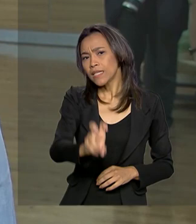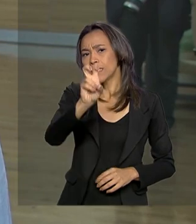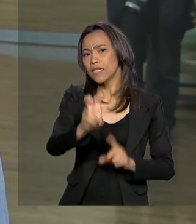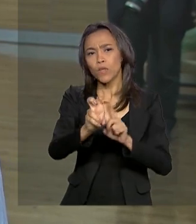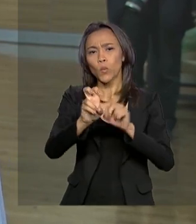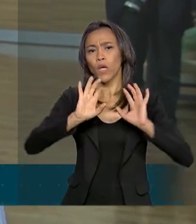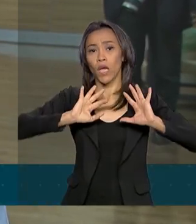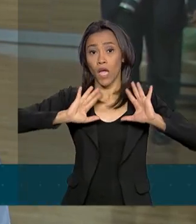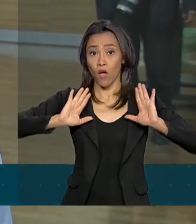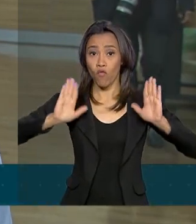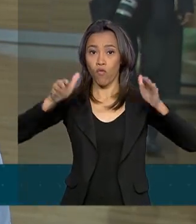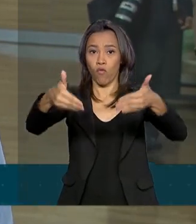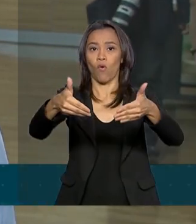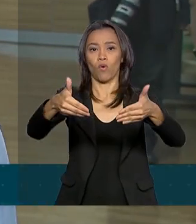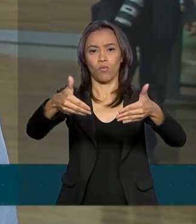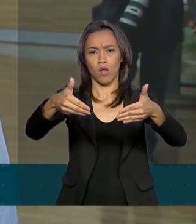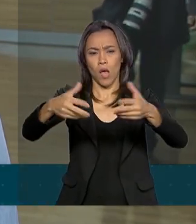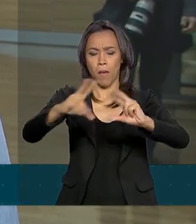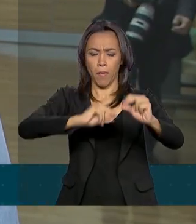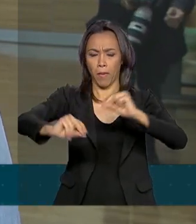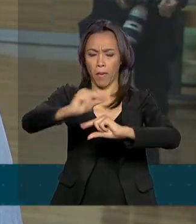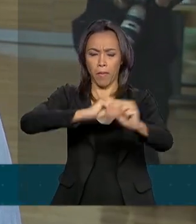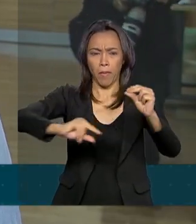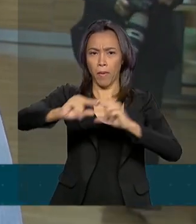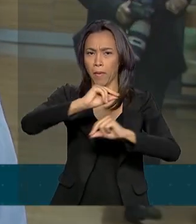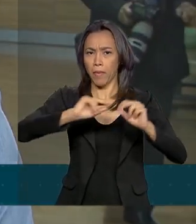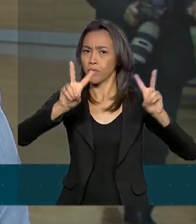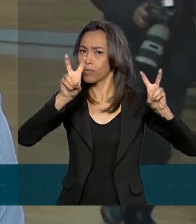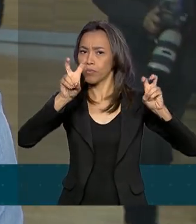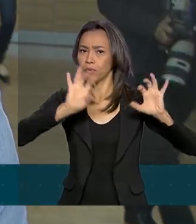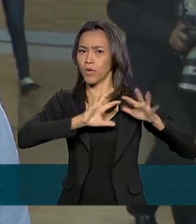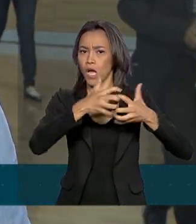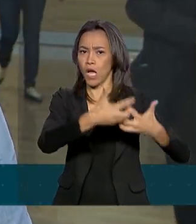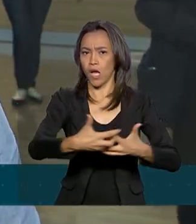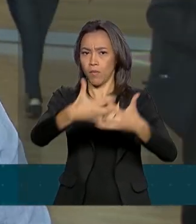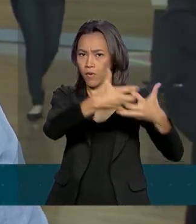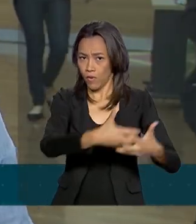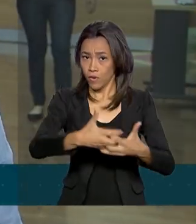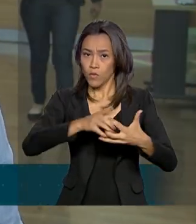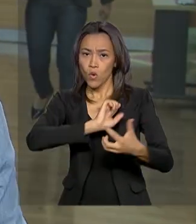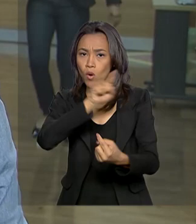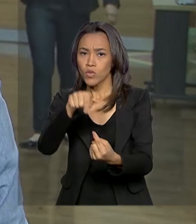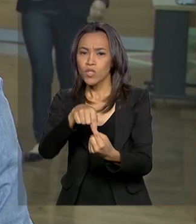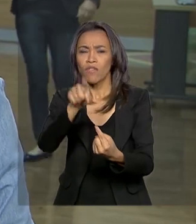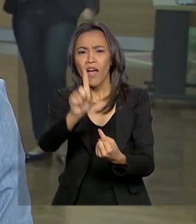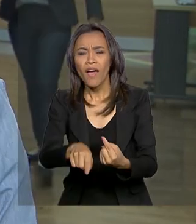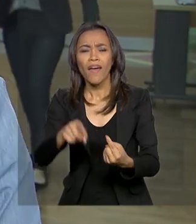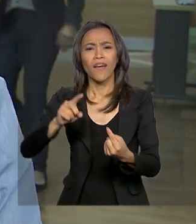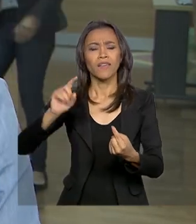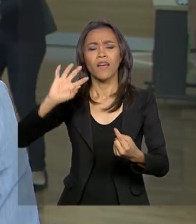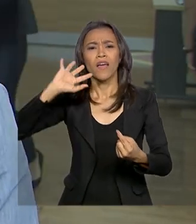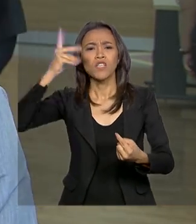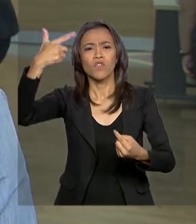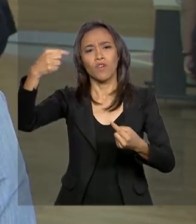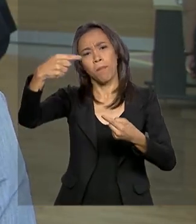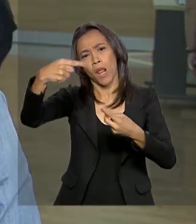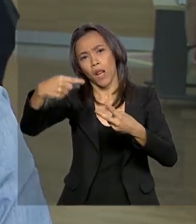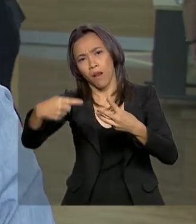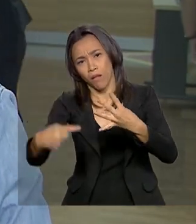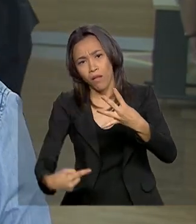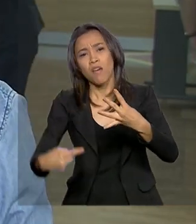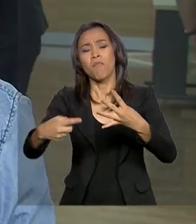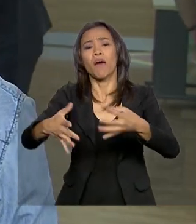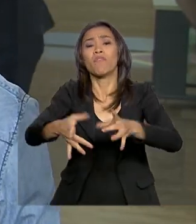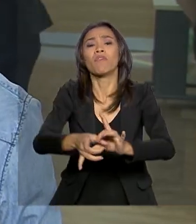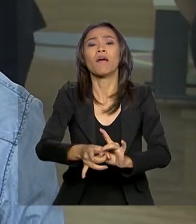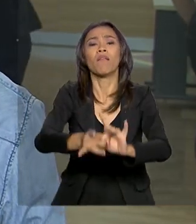Permanente para o Transporte Rodoviário de Cargas. O objetivo desse encontro é debater soluções para desburocratizar o setor